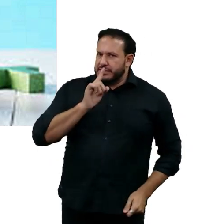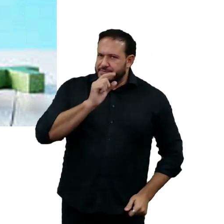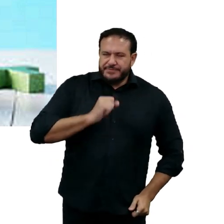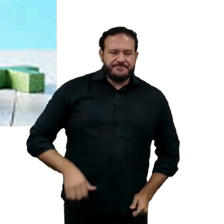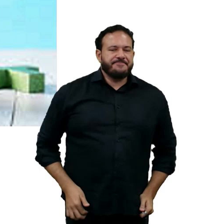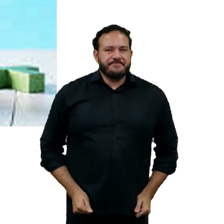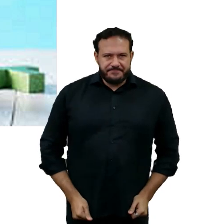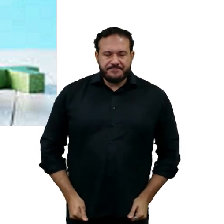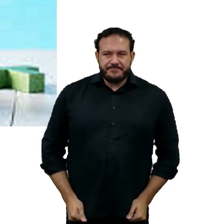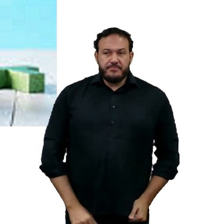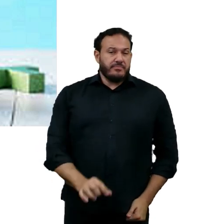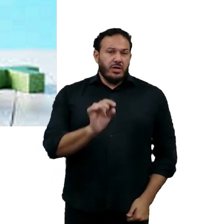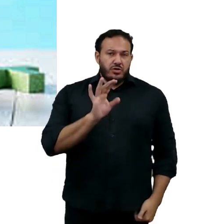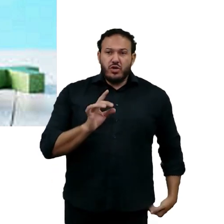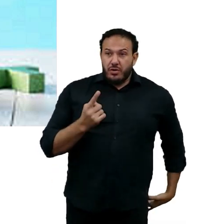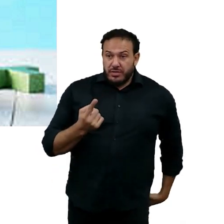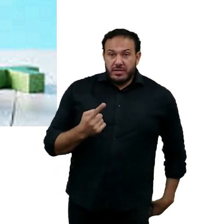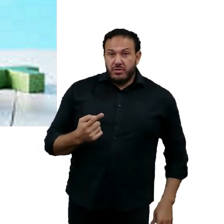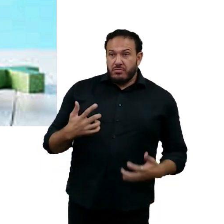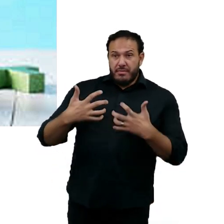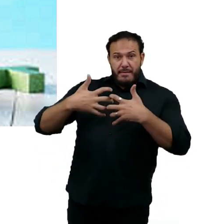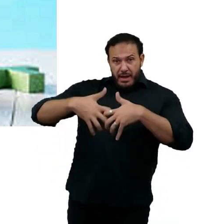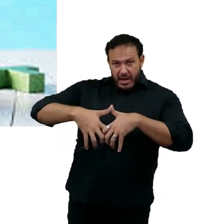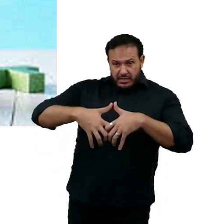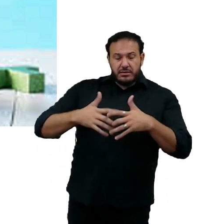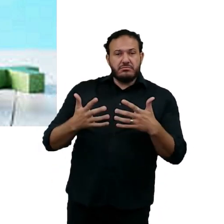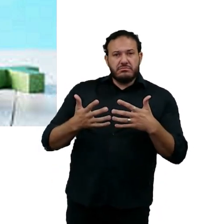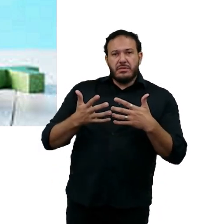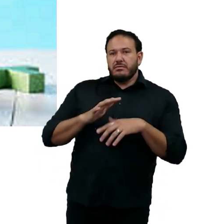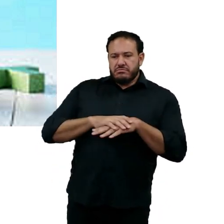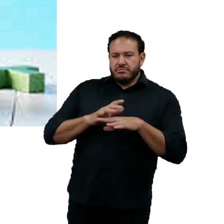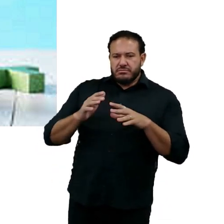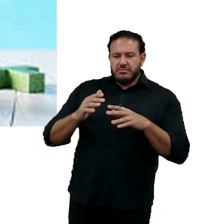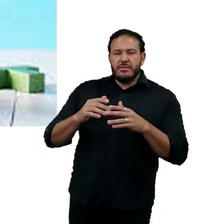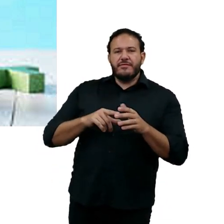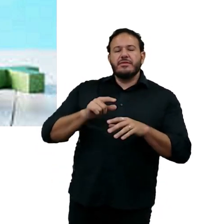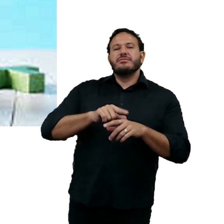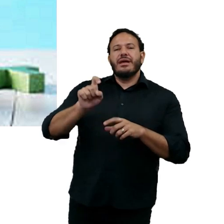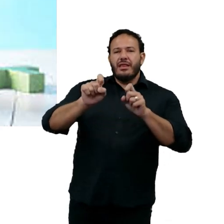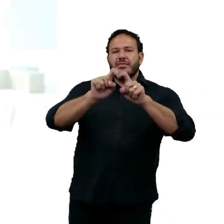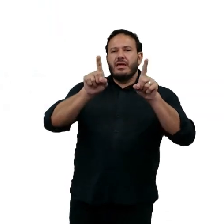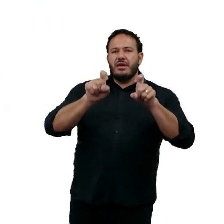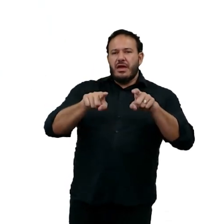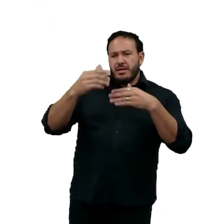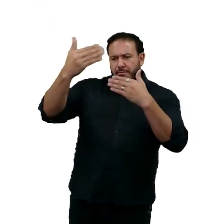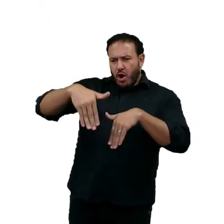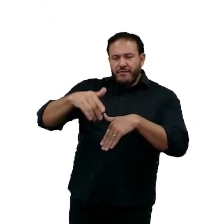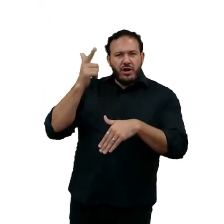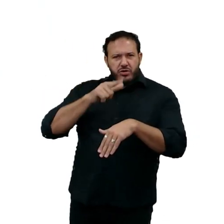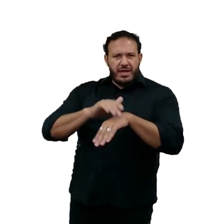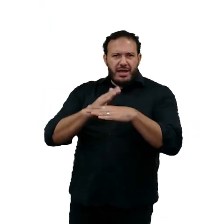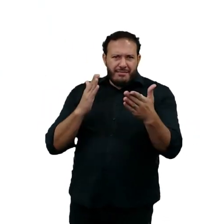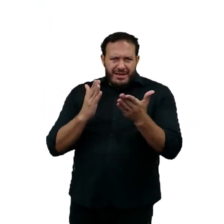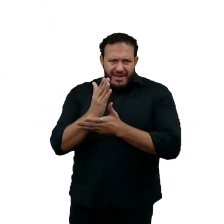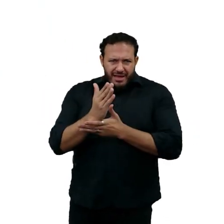E só porque uma máquina passa em uma prova, significa que ele consegue fazer uma tarefa e vice-versa. E vou